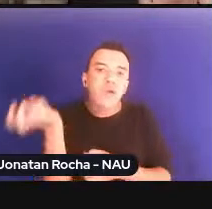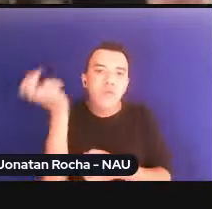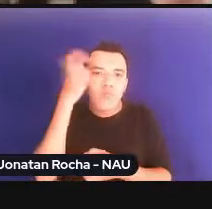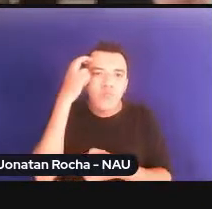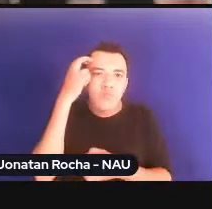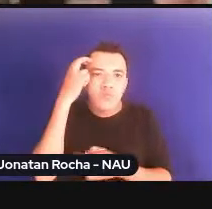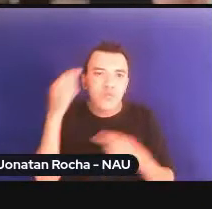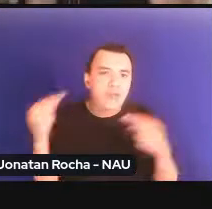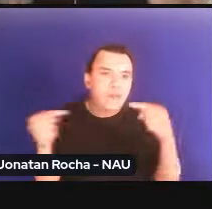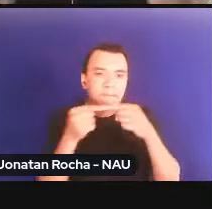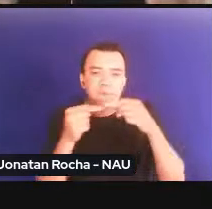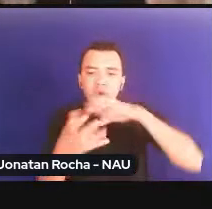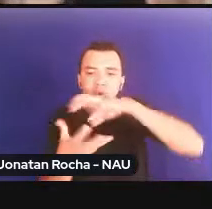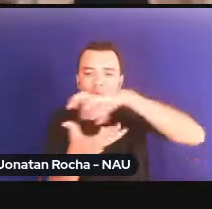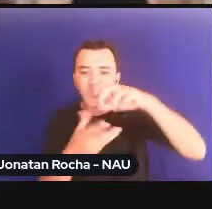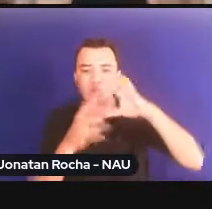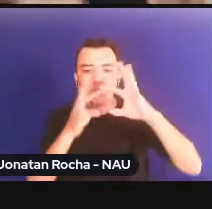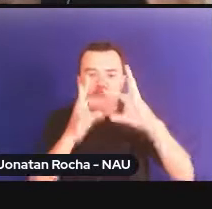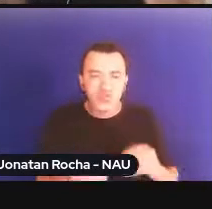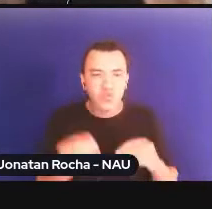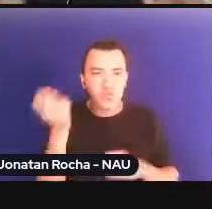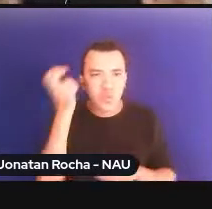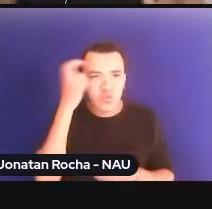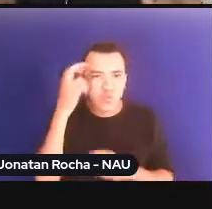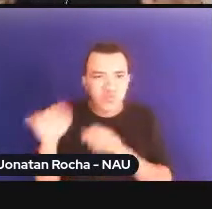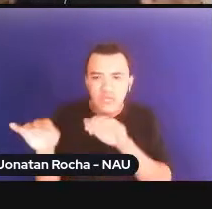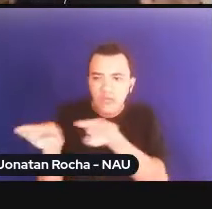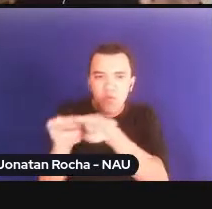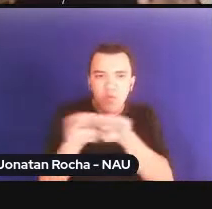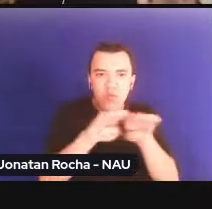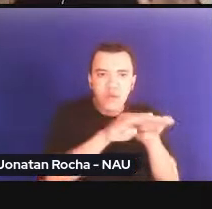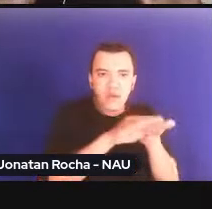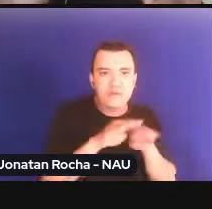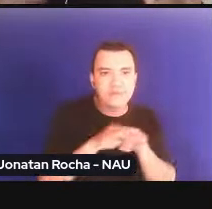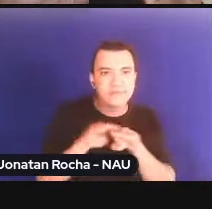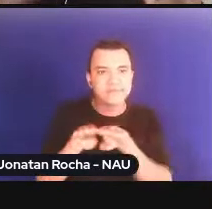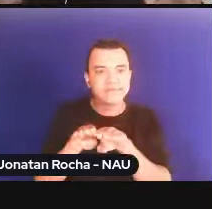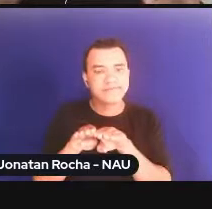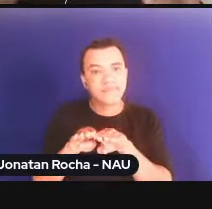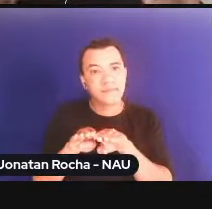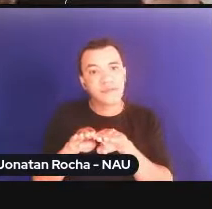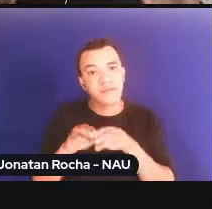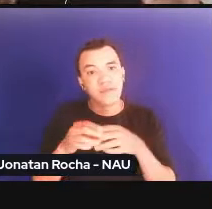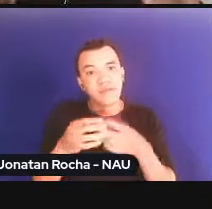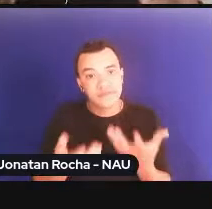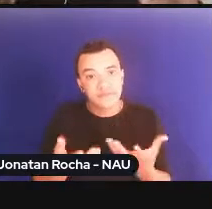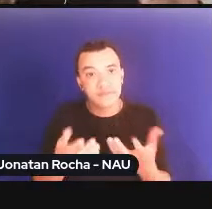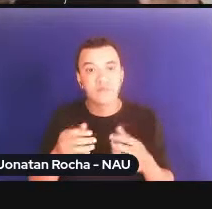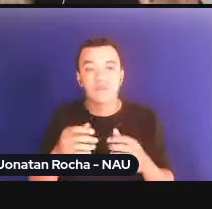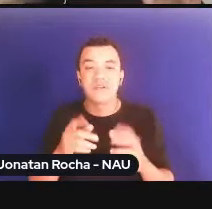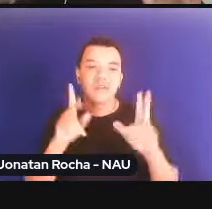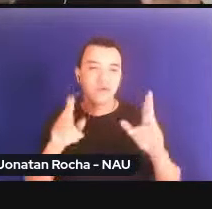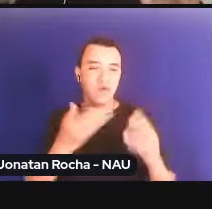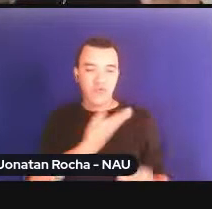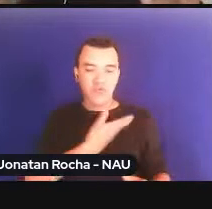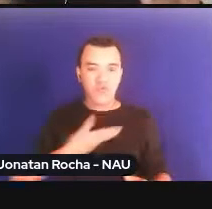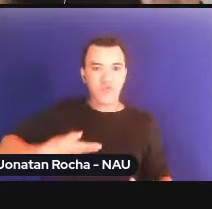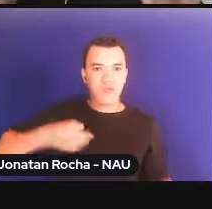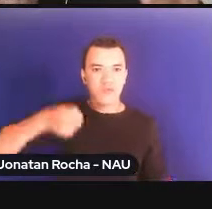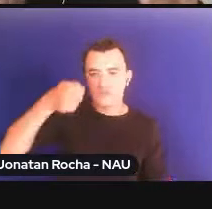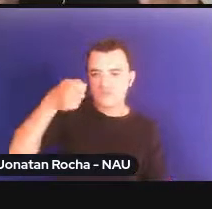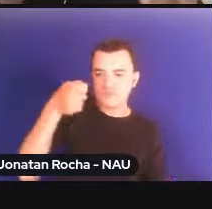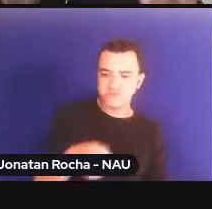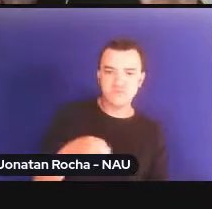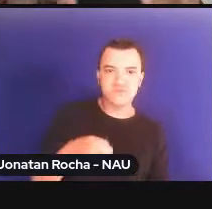único, uma linearidade, talvez possa se assemelhar a uma ditadura que, portanto,